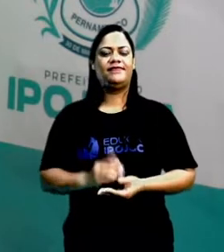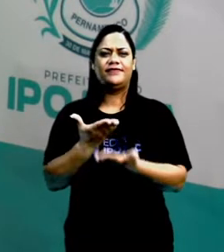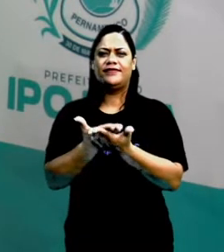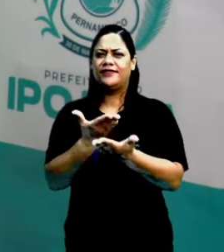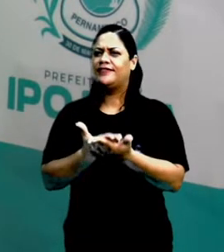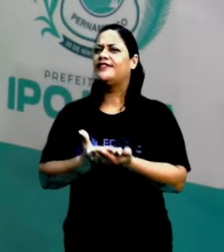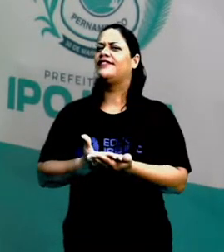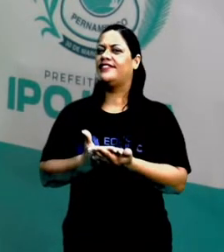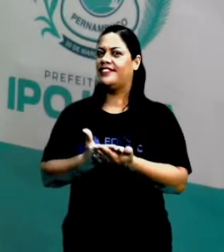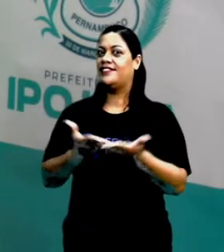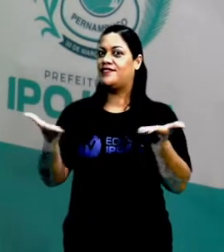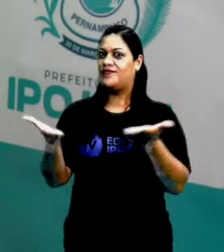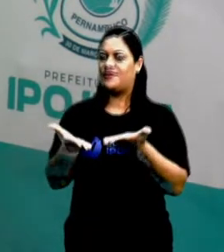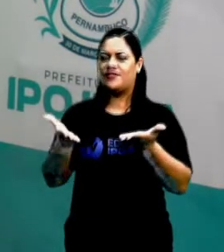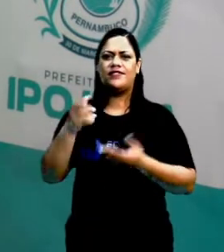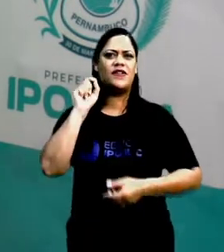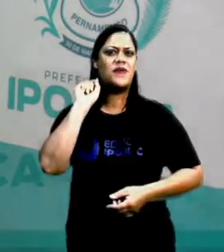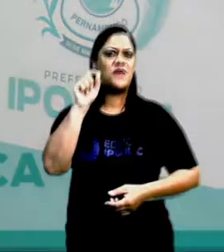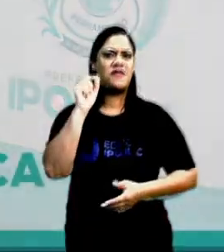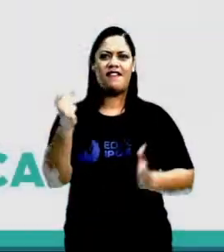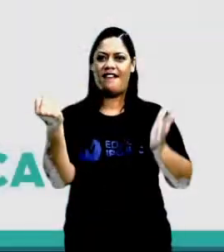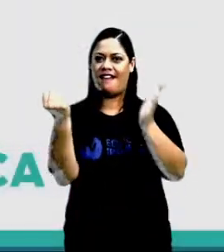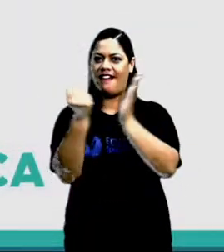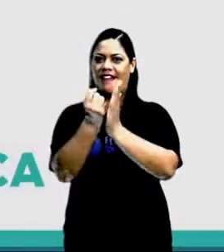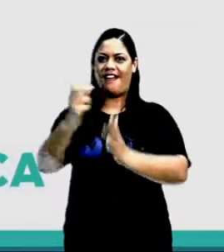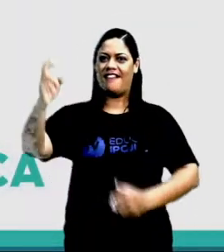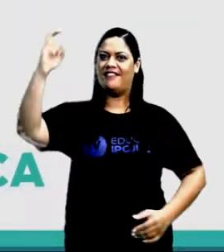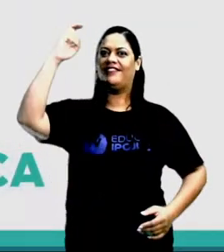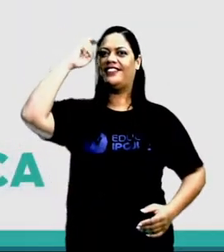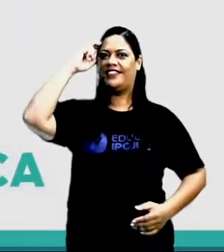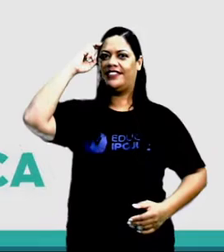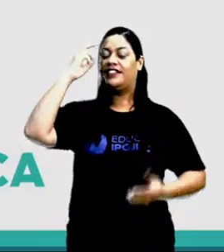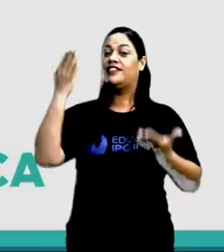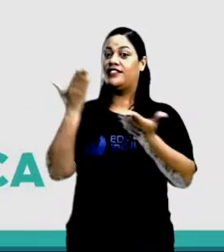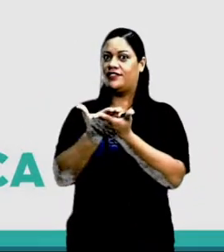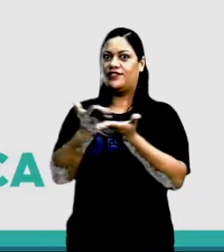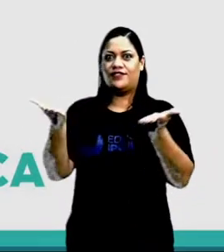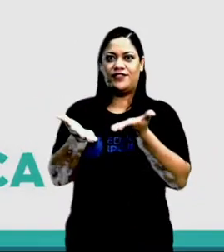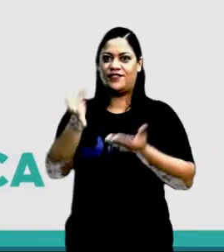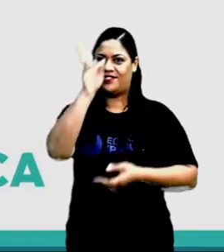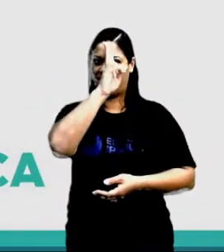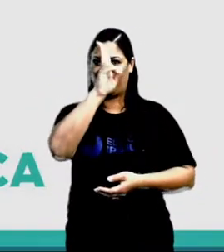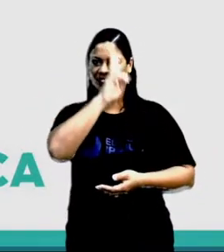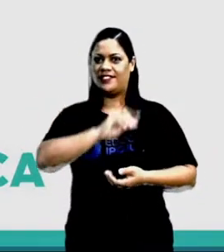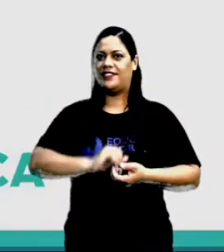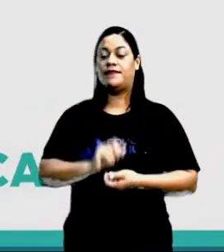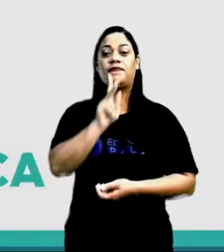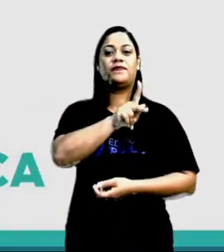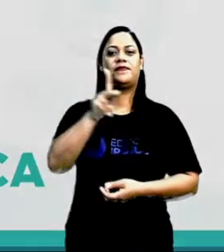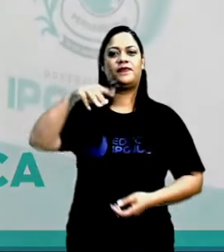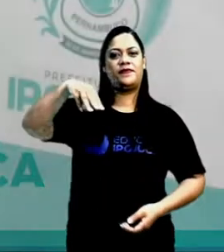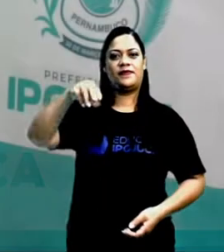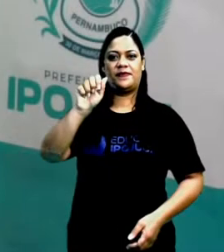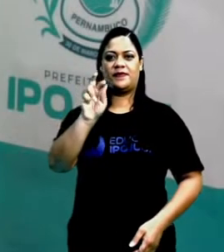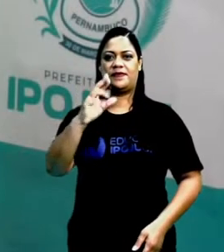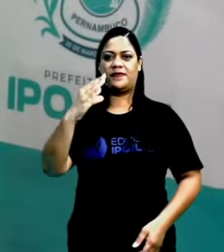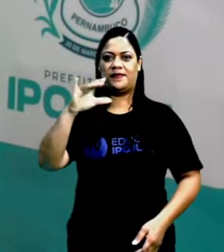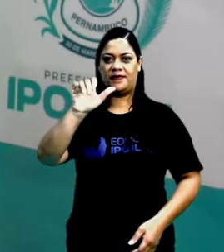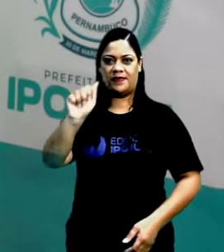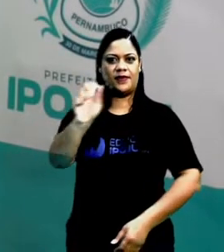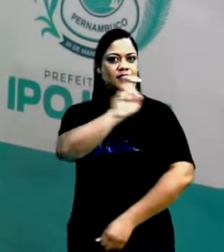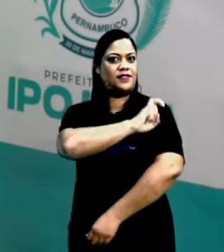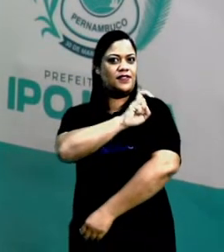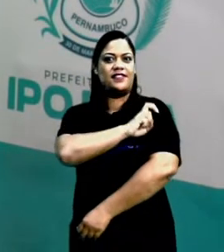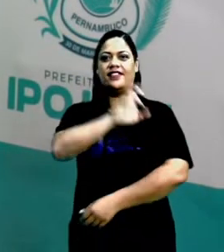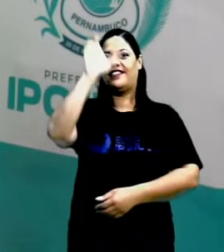pouquinho sobre o que é patrimônio cultural, tá? Na nossa aula de história de hoje. Sou professora Márcia Firmino do quinto ano